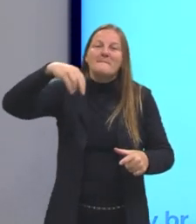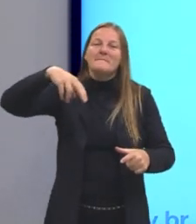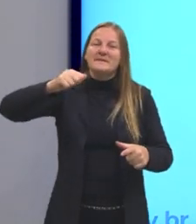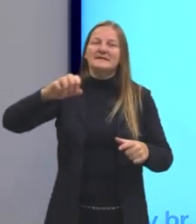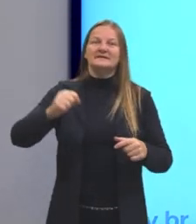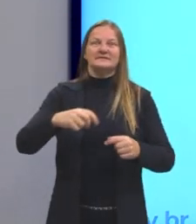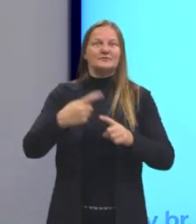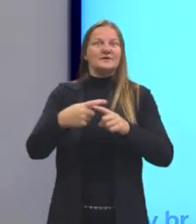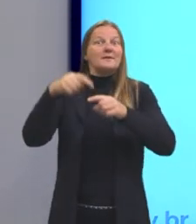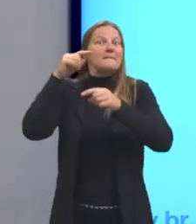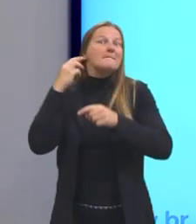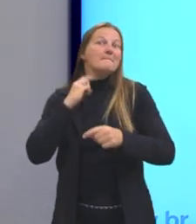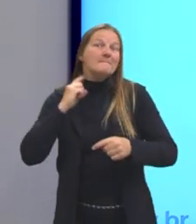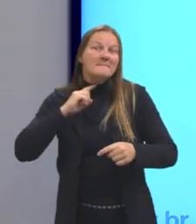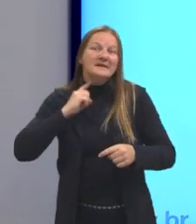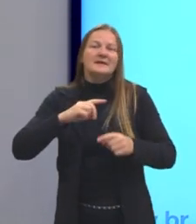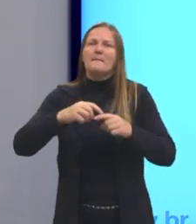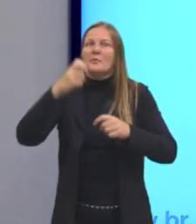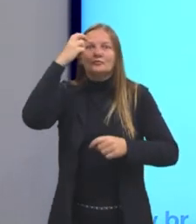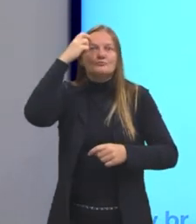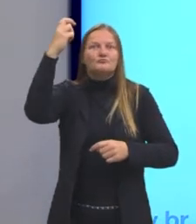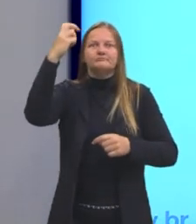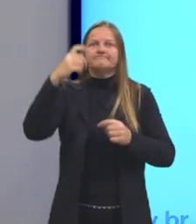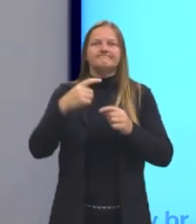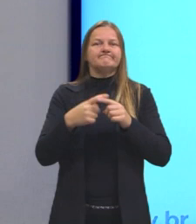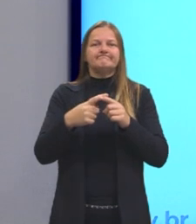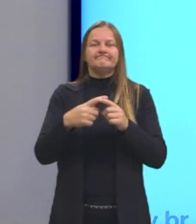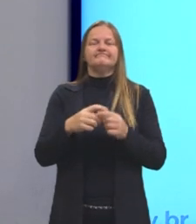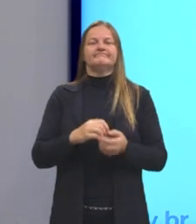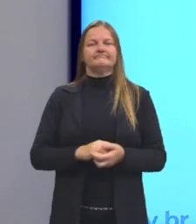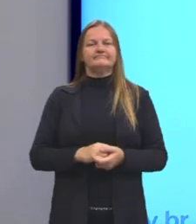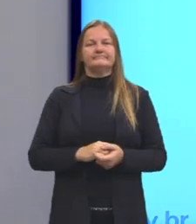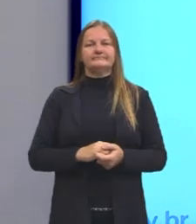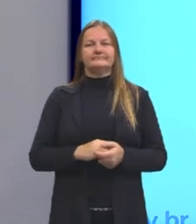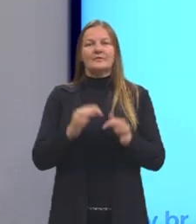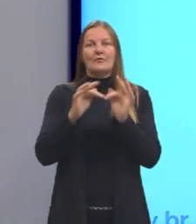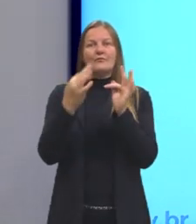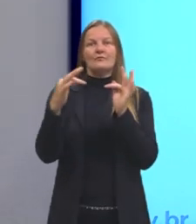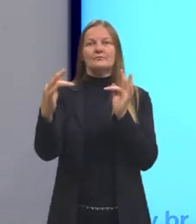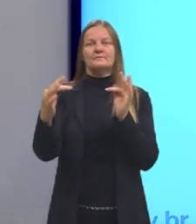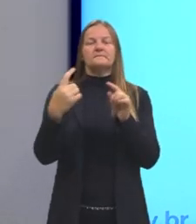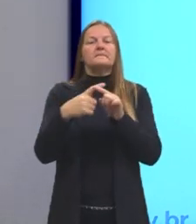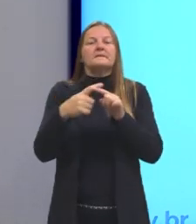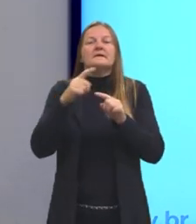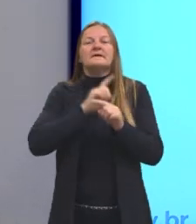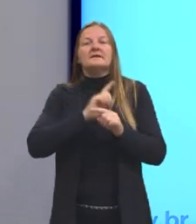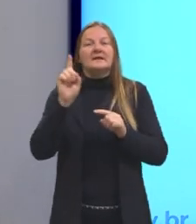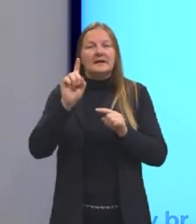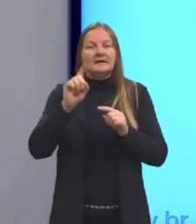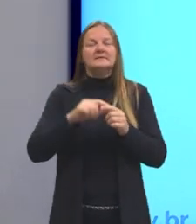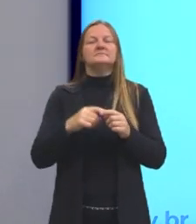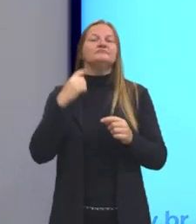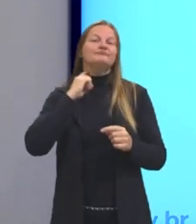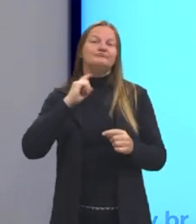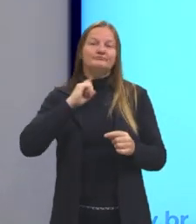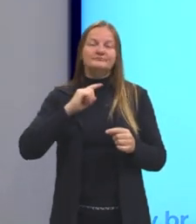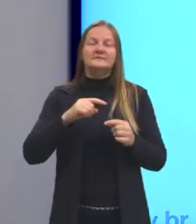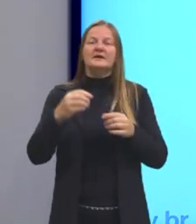intelectual ali que houve o arcadismo fica em Minas Gerais. Por quê? Porque dentro dessa